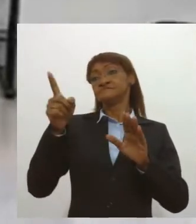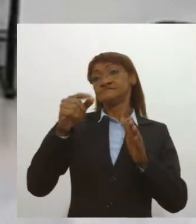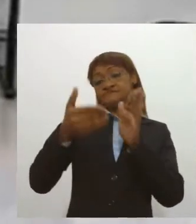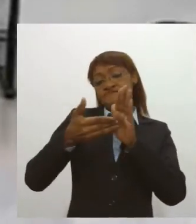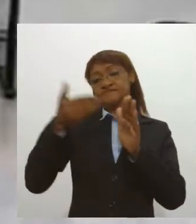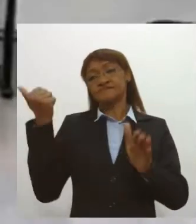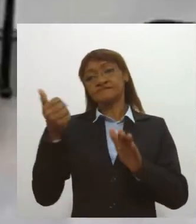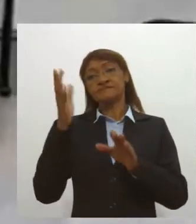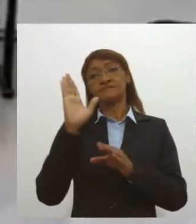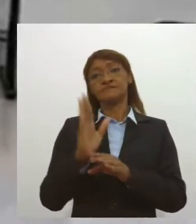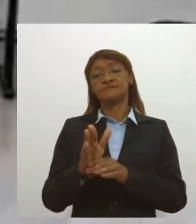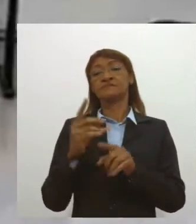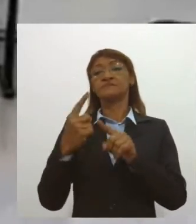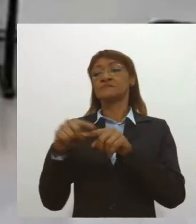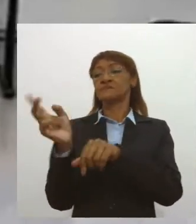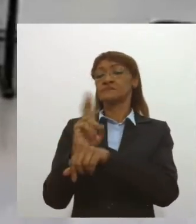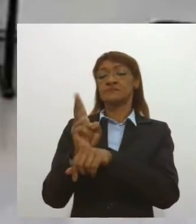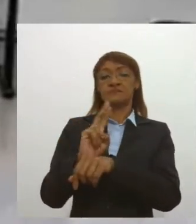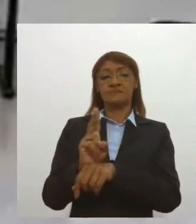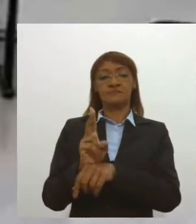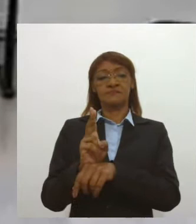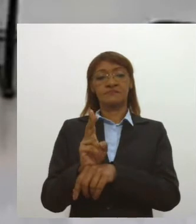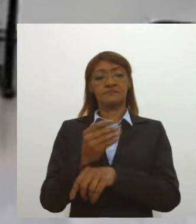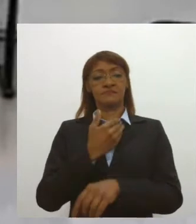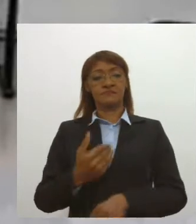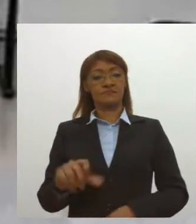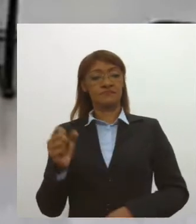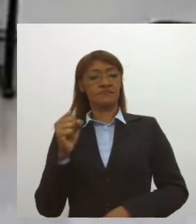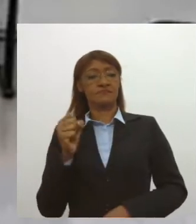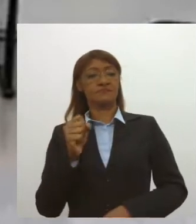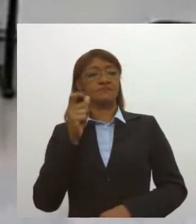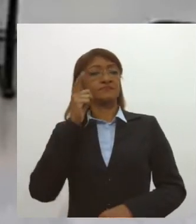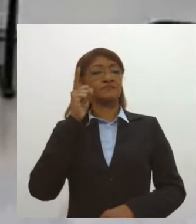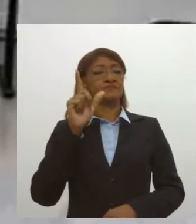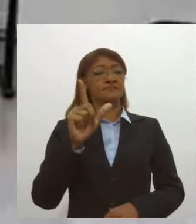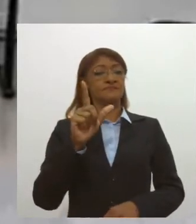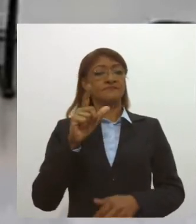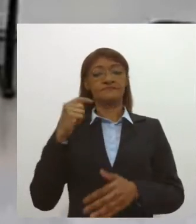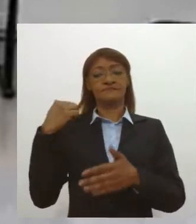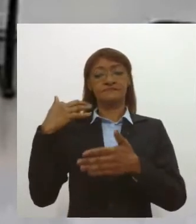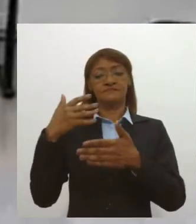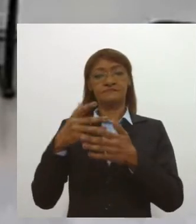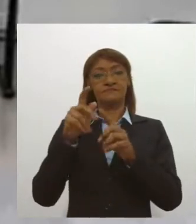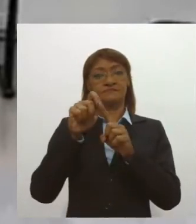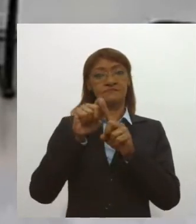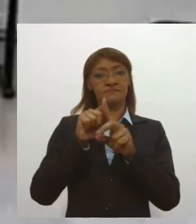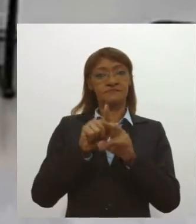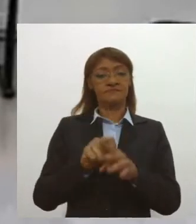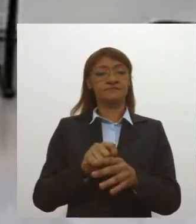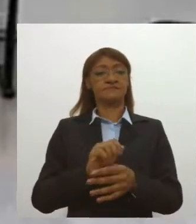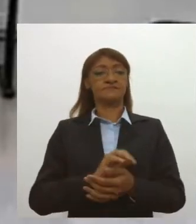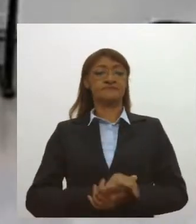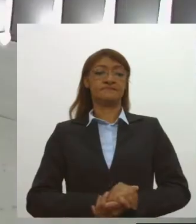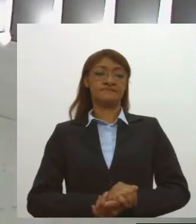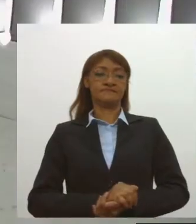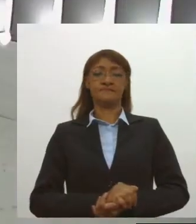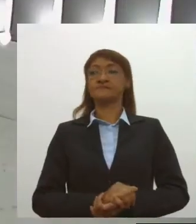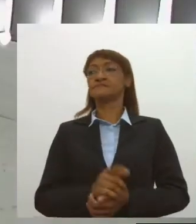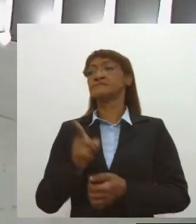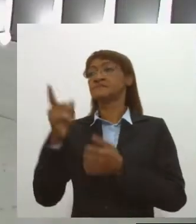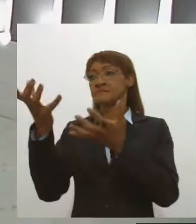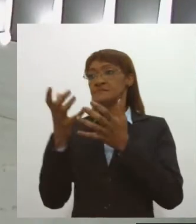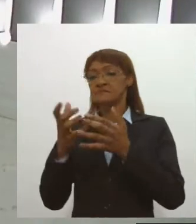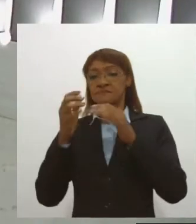positiva que o governo de Sergipe vem alcançando ao longo desses meses. Quem quiser mais